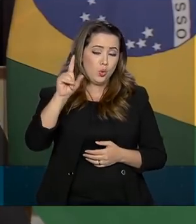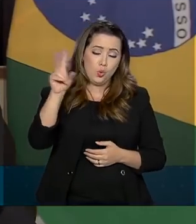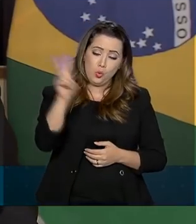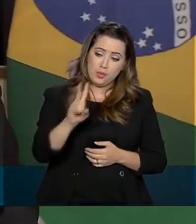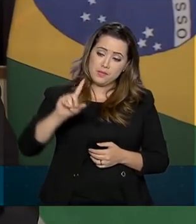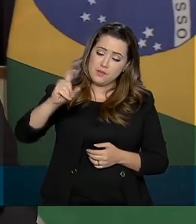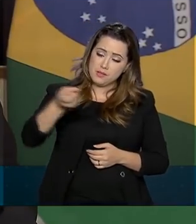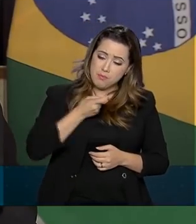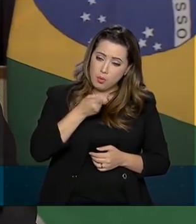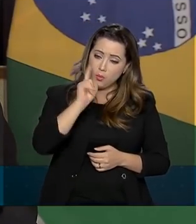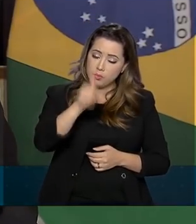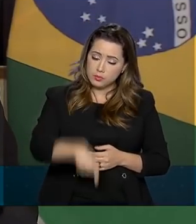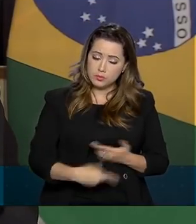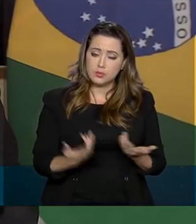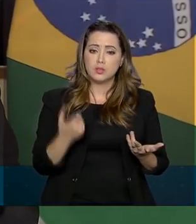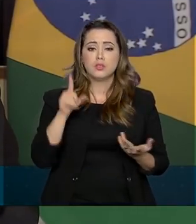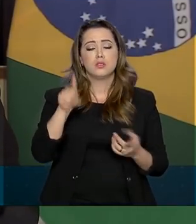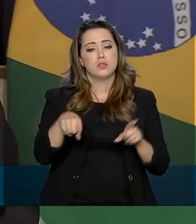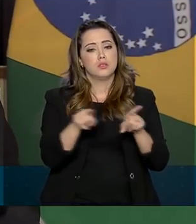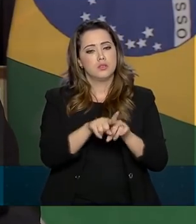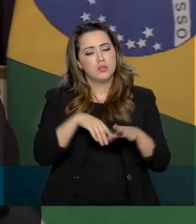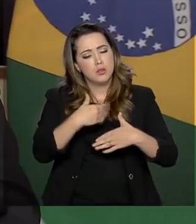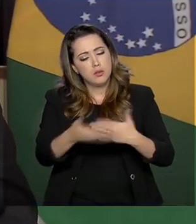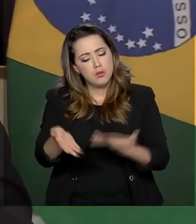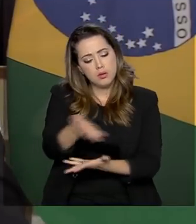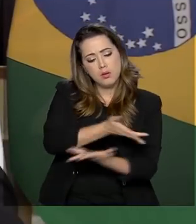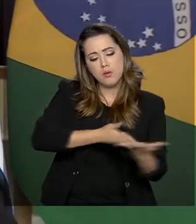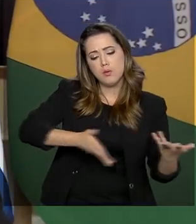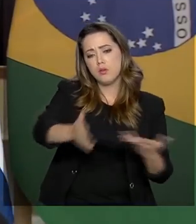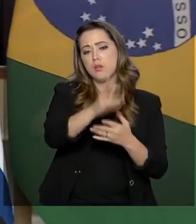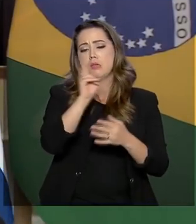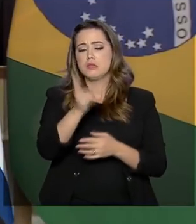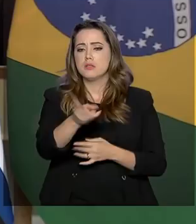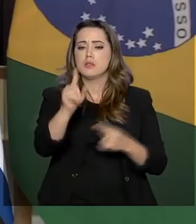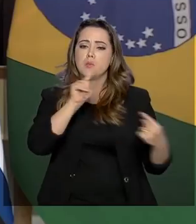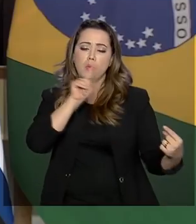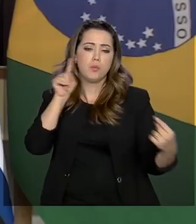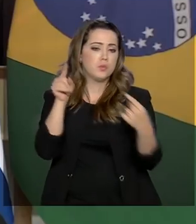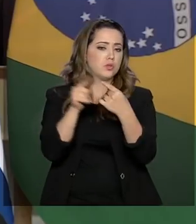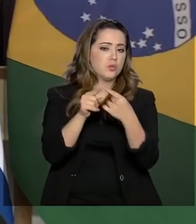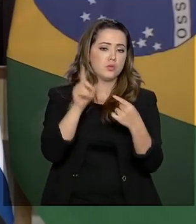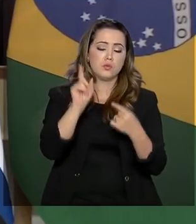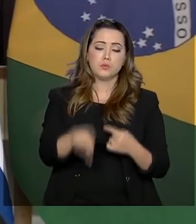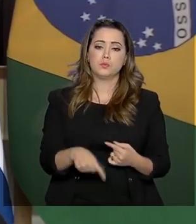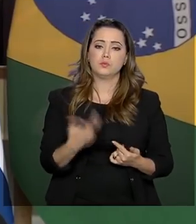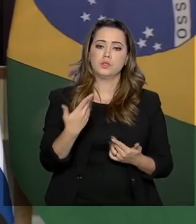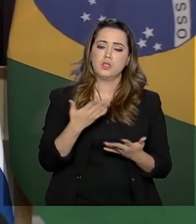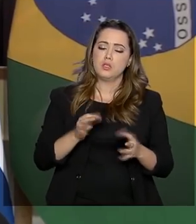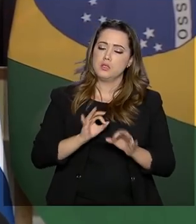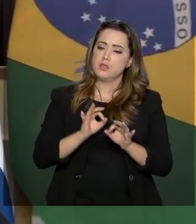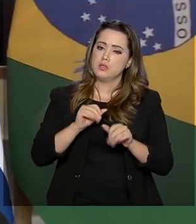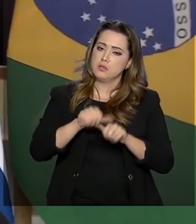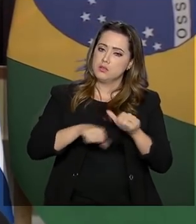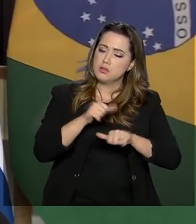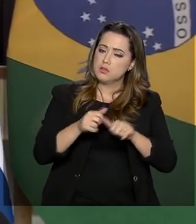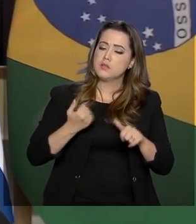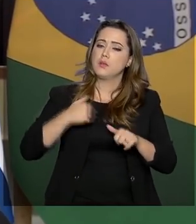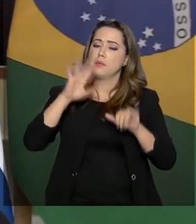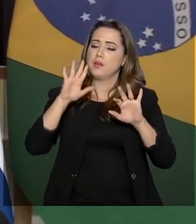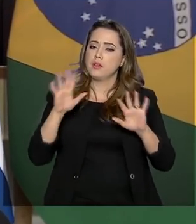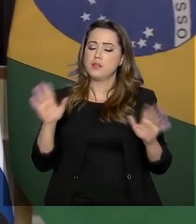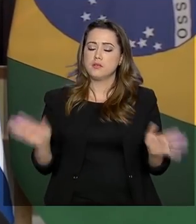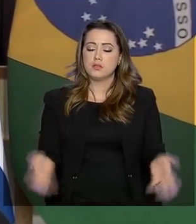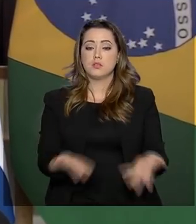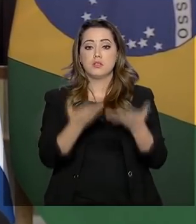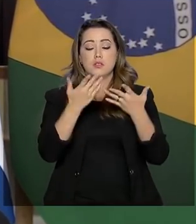da relação, sempre no sentido de torná-la mais produtiva.